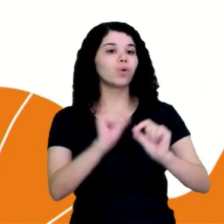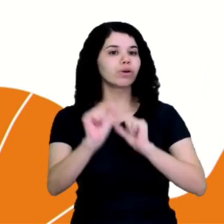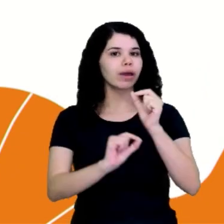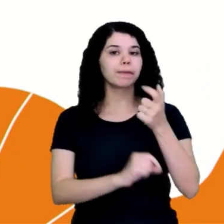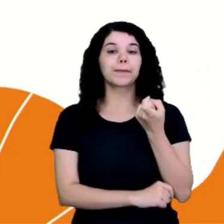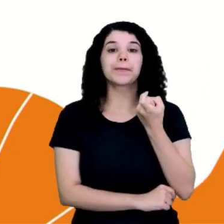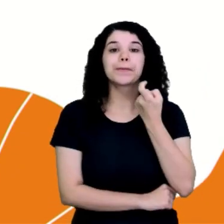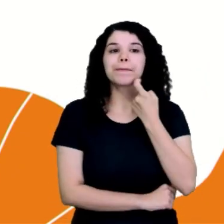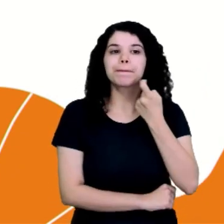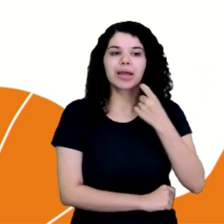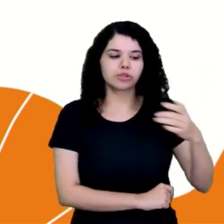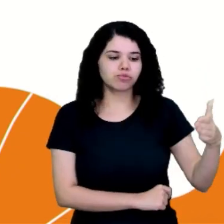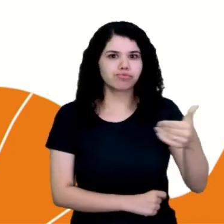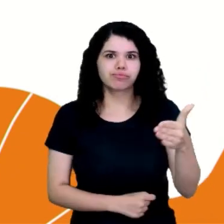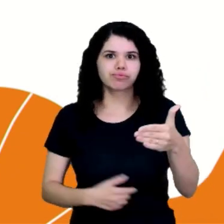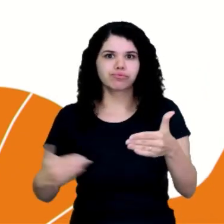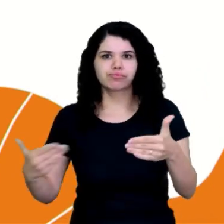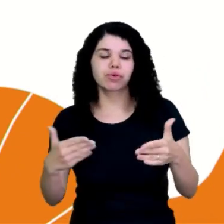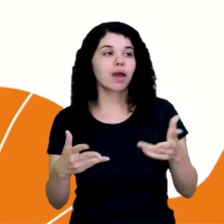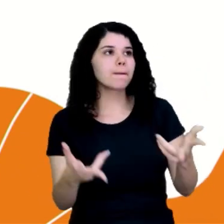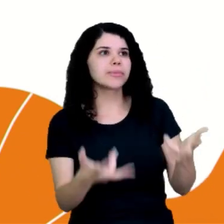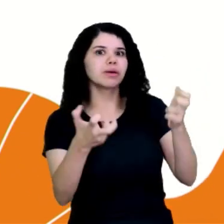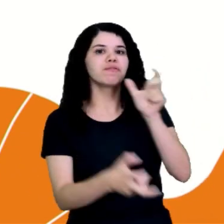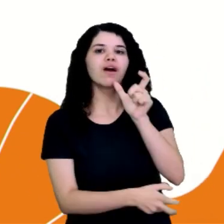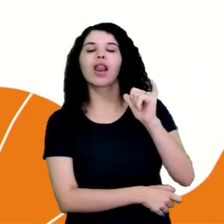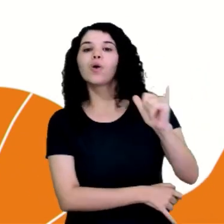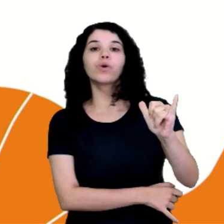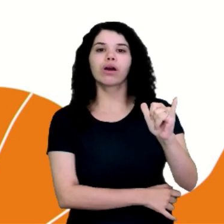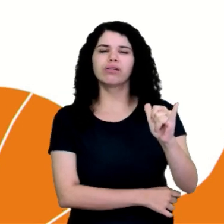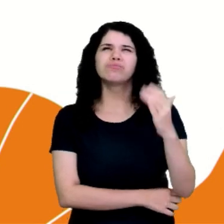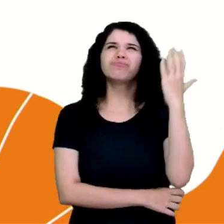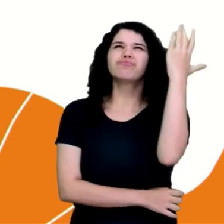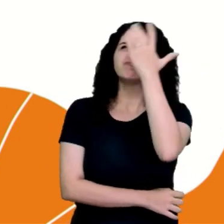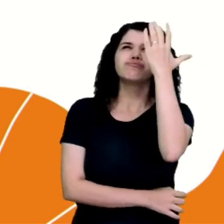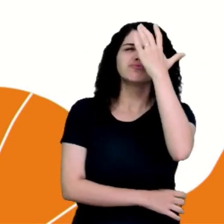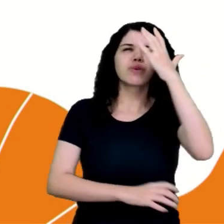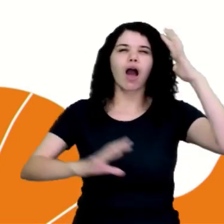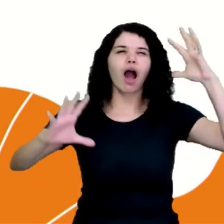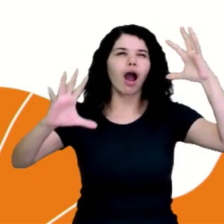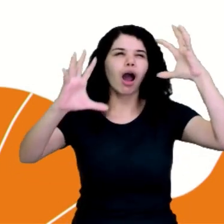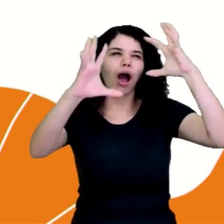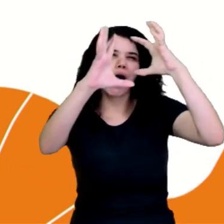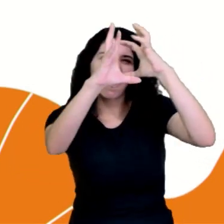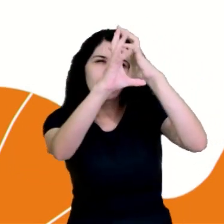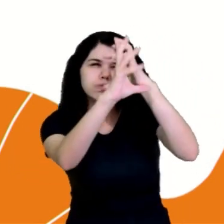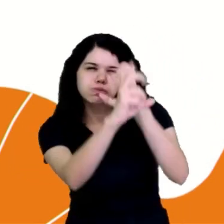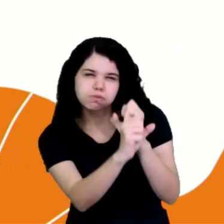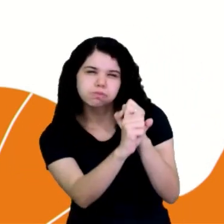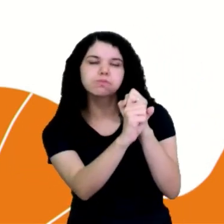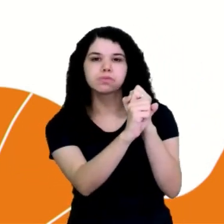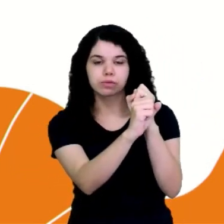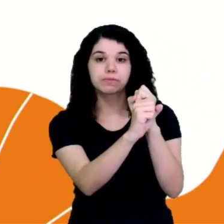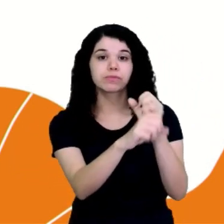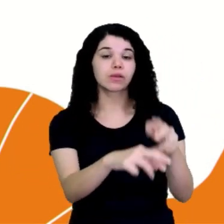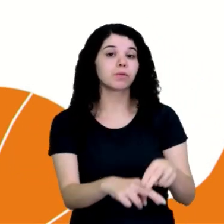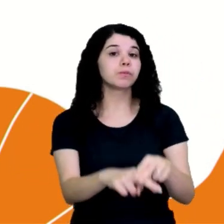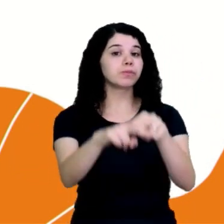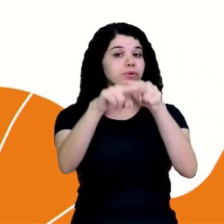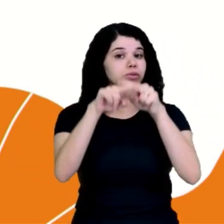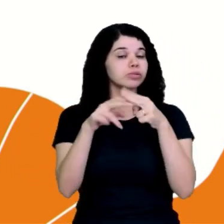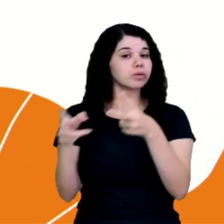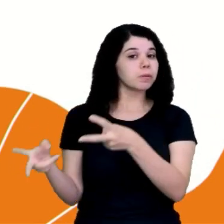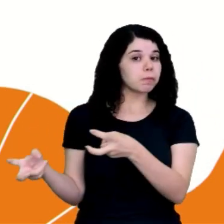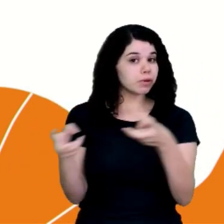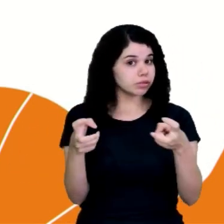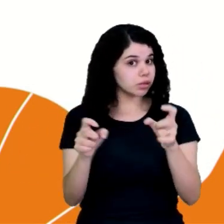peixes e eles olham e dizem assim, não vejo luz no fim do túnel. Então a gente já consegue perceber aí